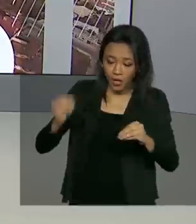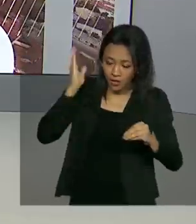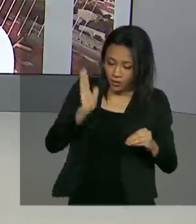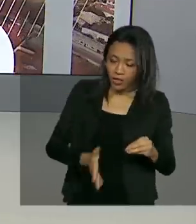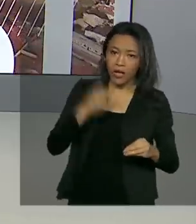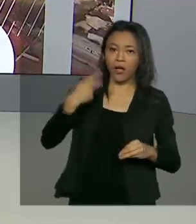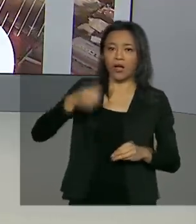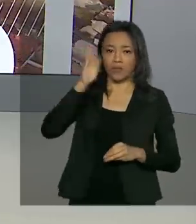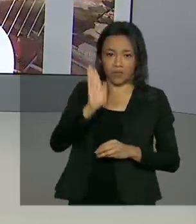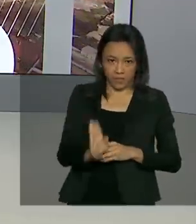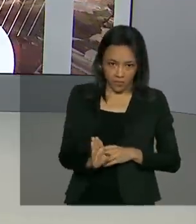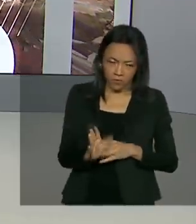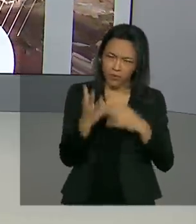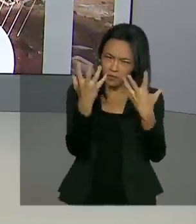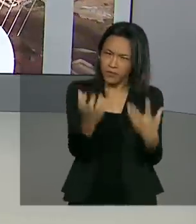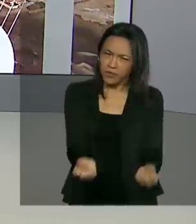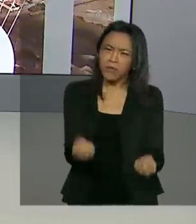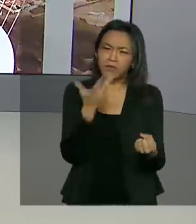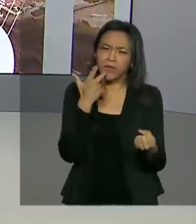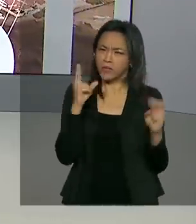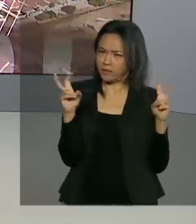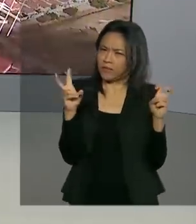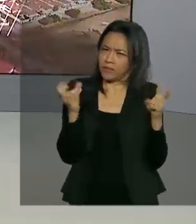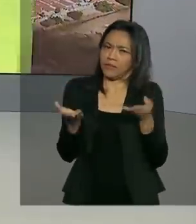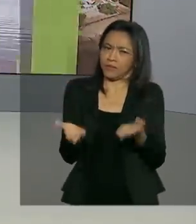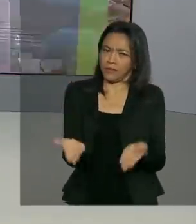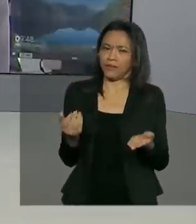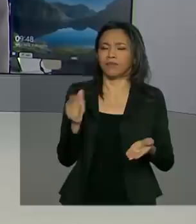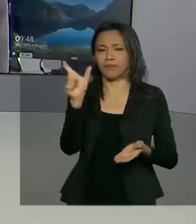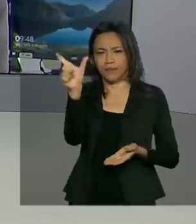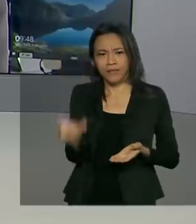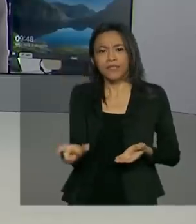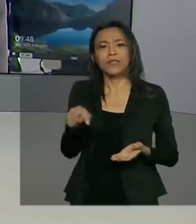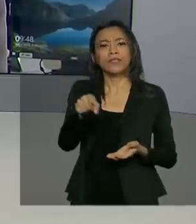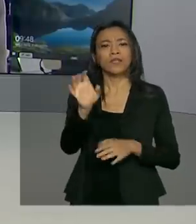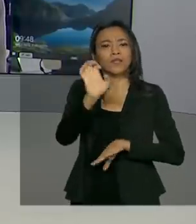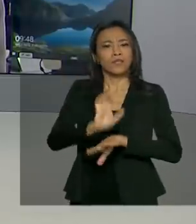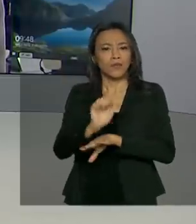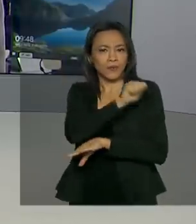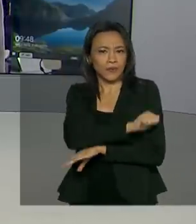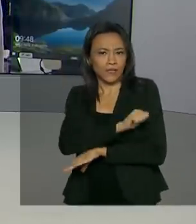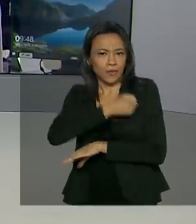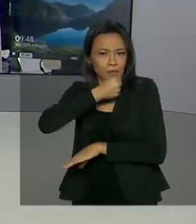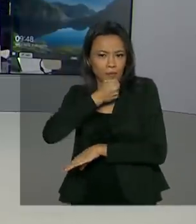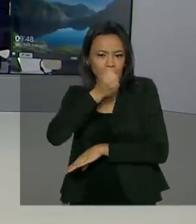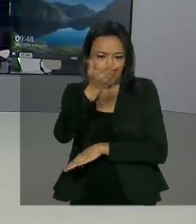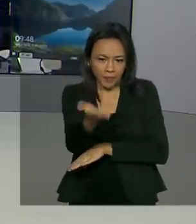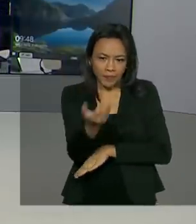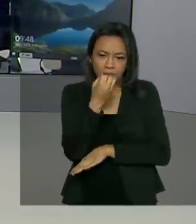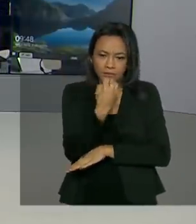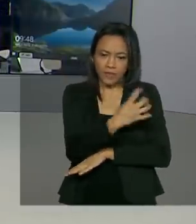aqui no Brasil. Vamos falar sobre esse assunto com o Maurício de Almeida, direto do Rio de Janeiro. Maurício, bom dia.